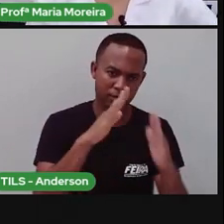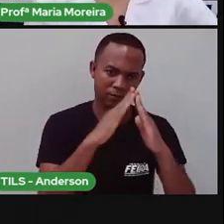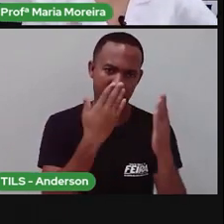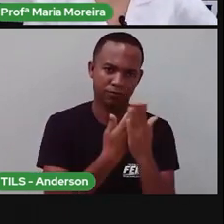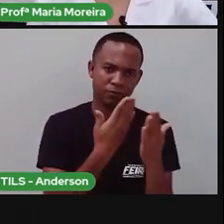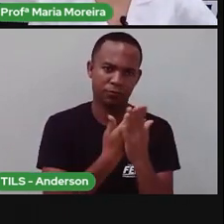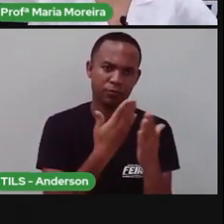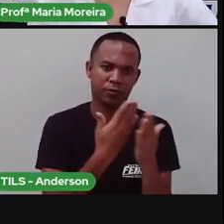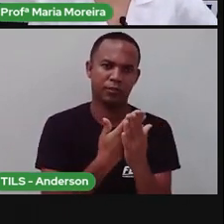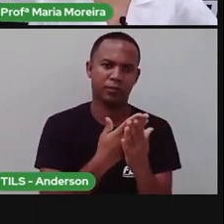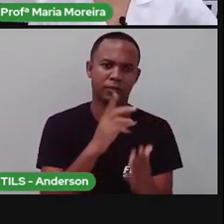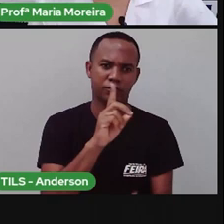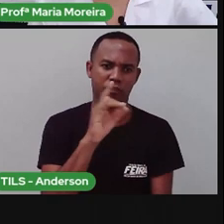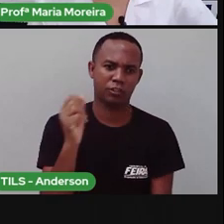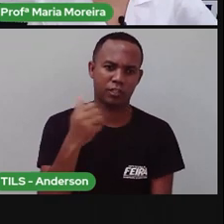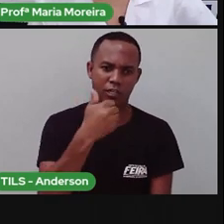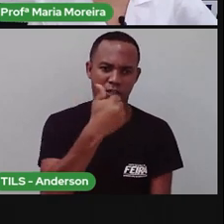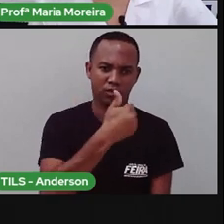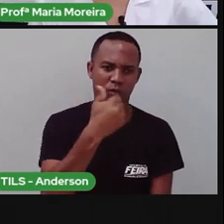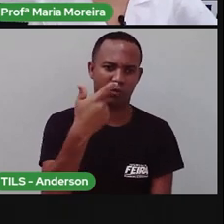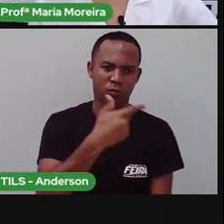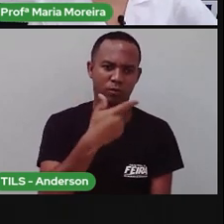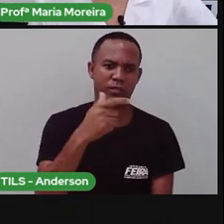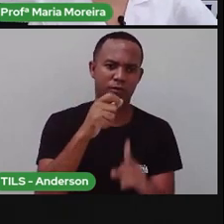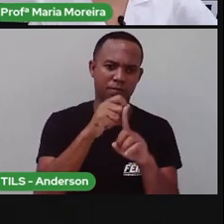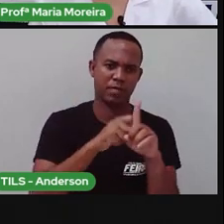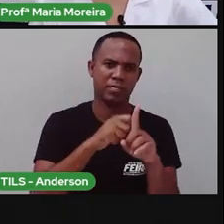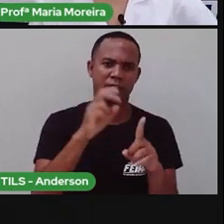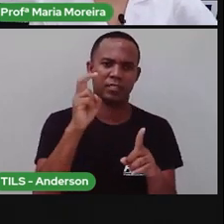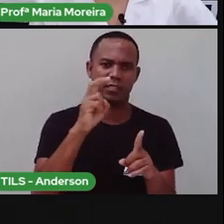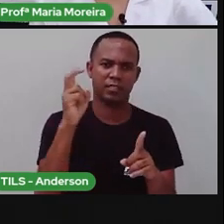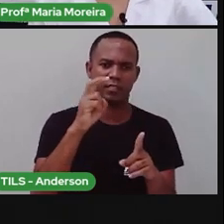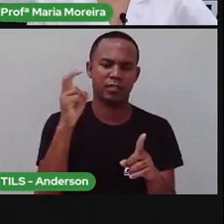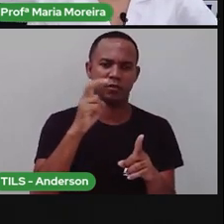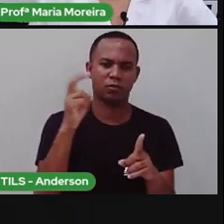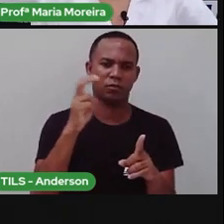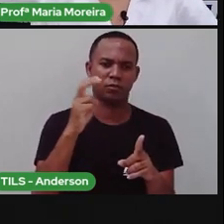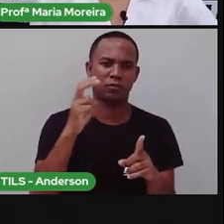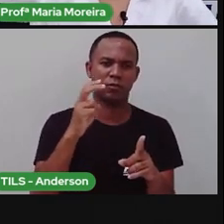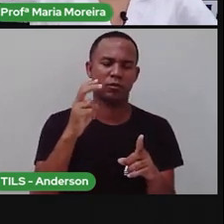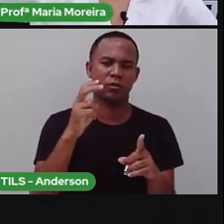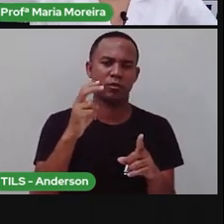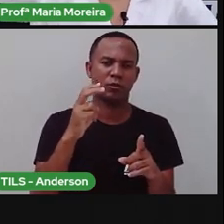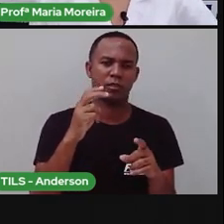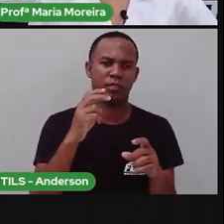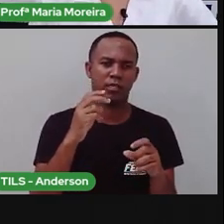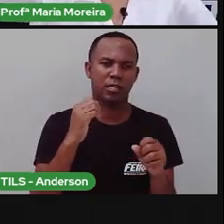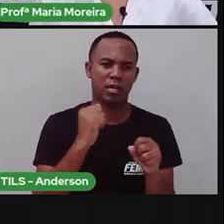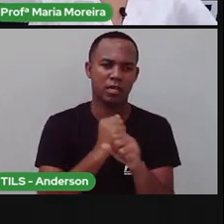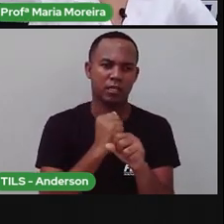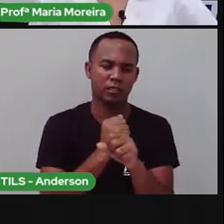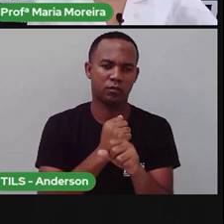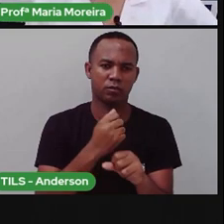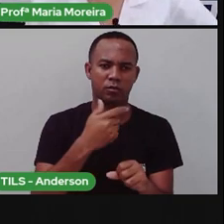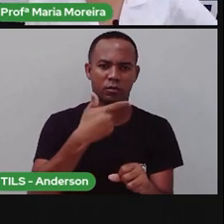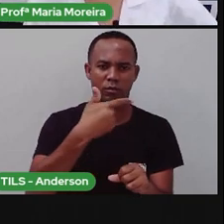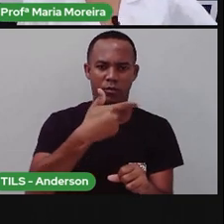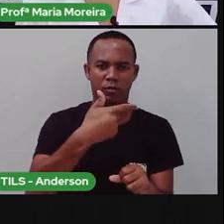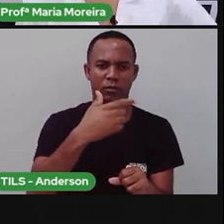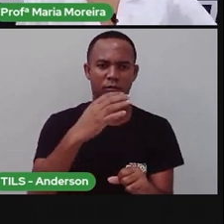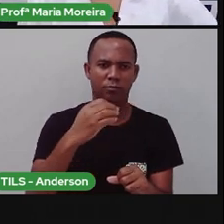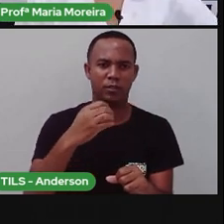dia 12 do mês 5 de 2021. E que dia da semana é hoje? Quarta-feira,